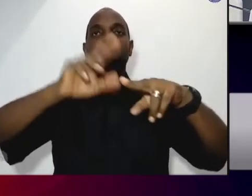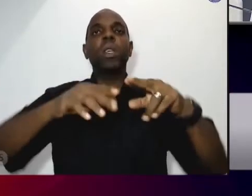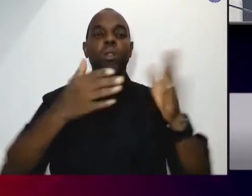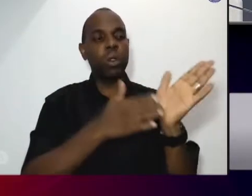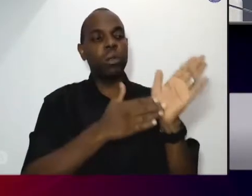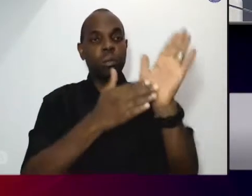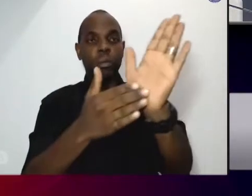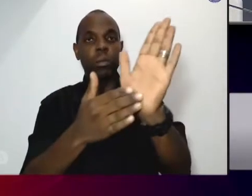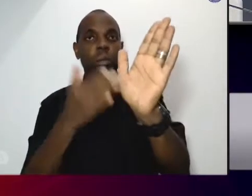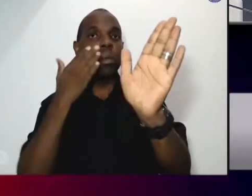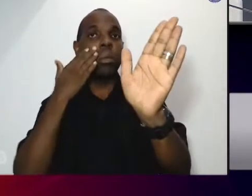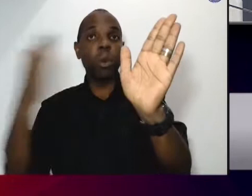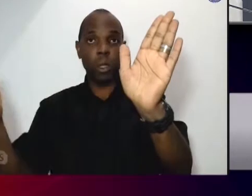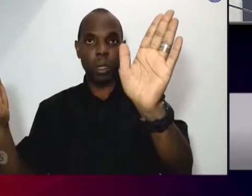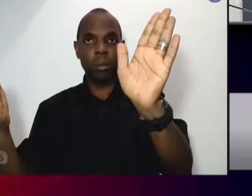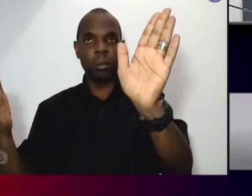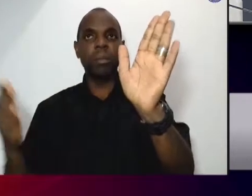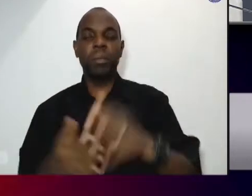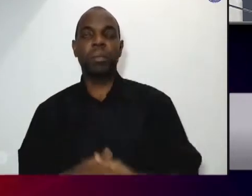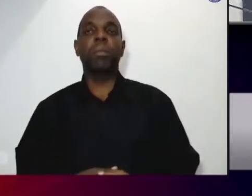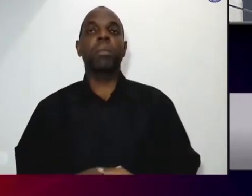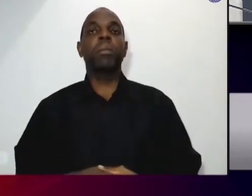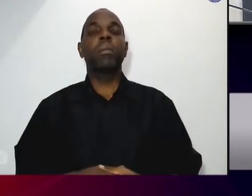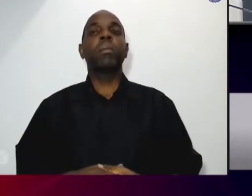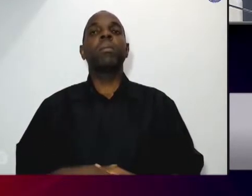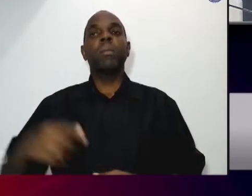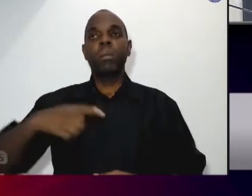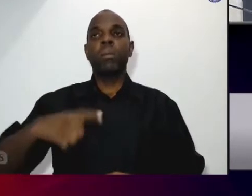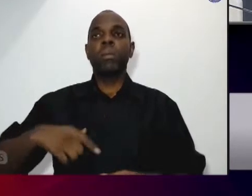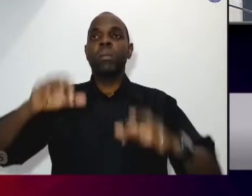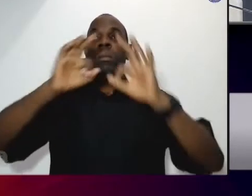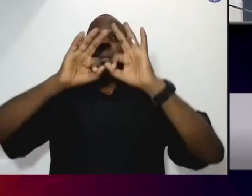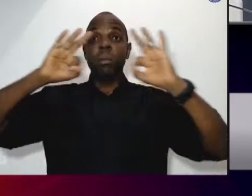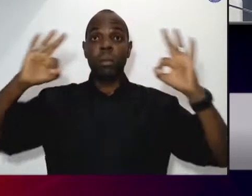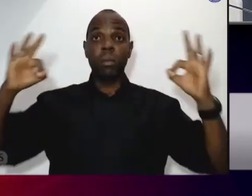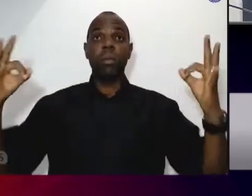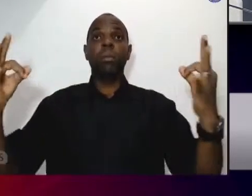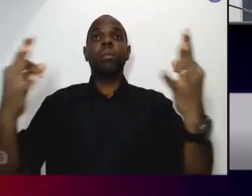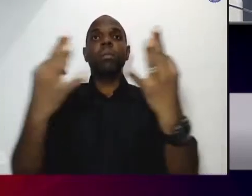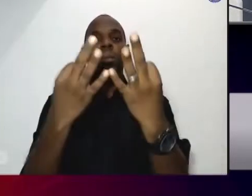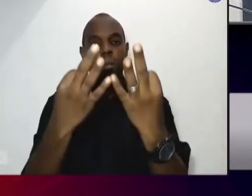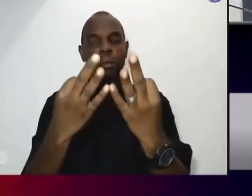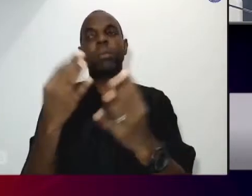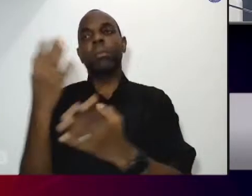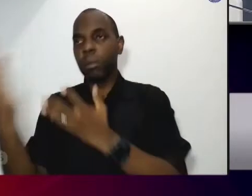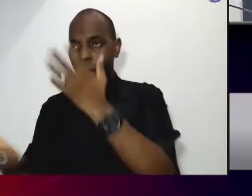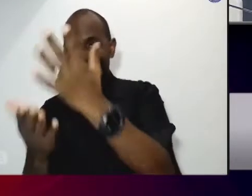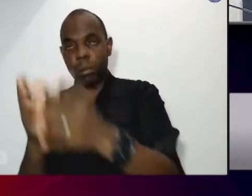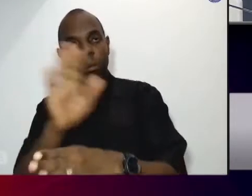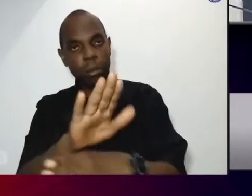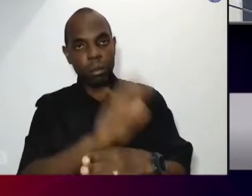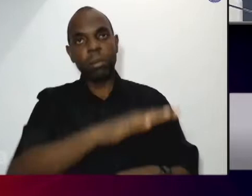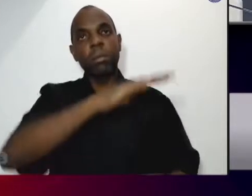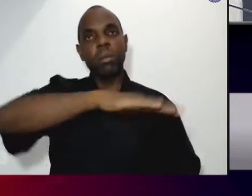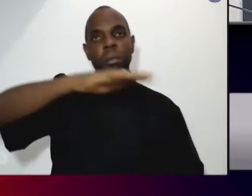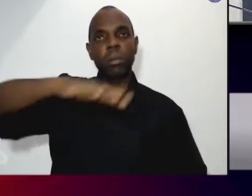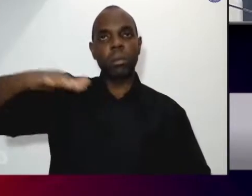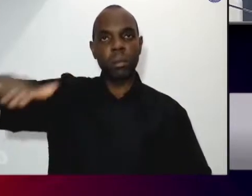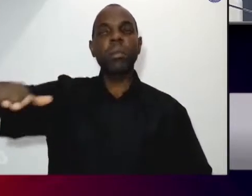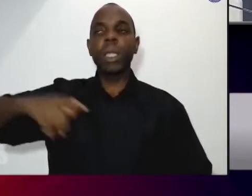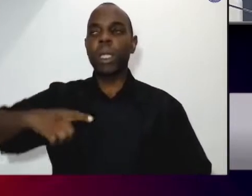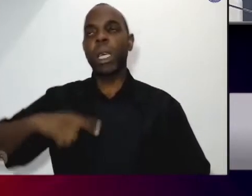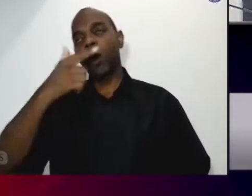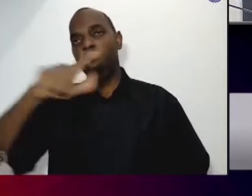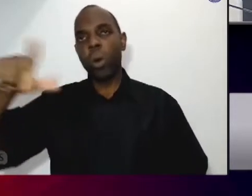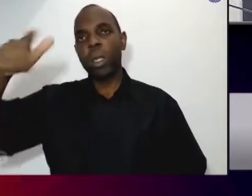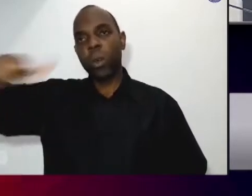E, seguindo o lema dessa campanha Viu, sentiu, compaixão e cuidou da criança a gente vai trazer o Nutras Viu,